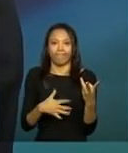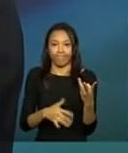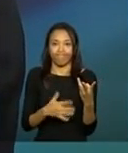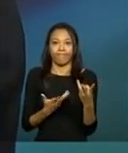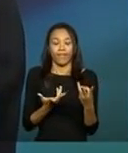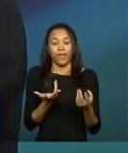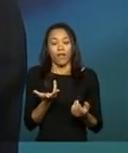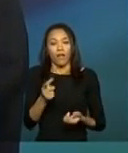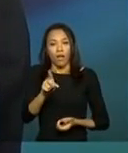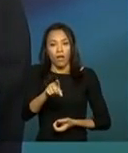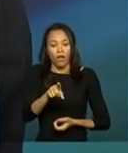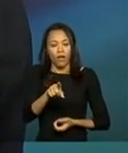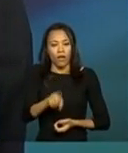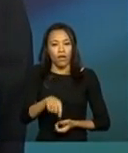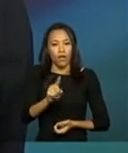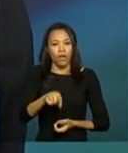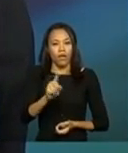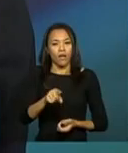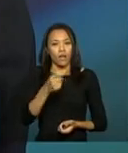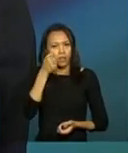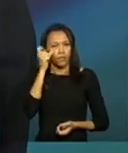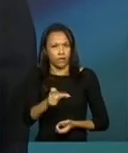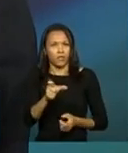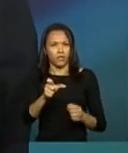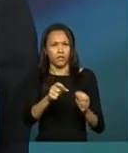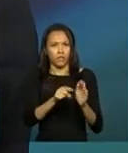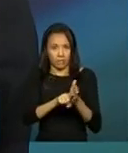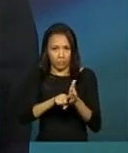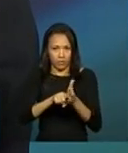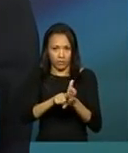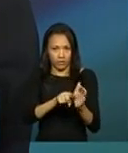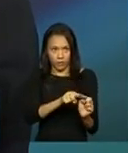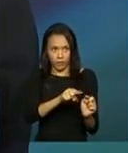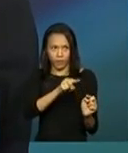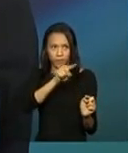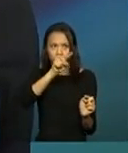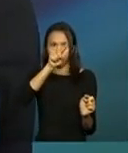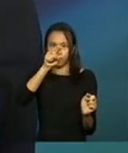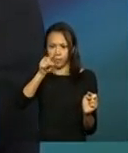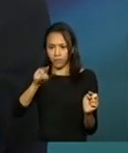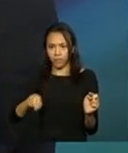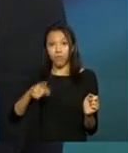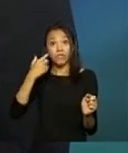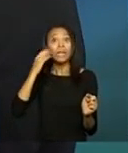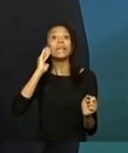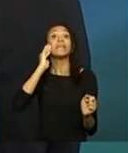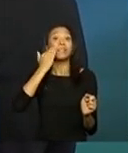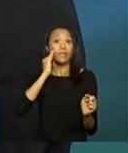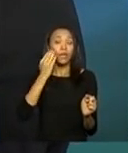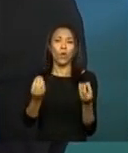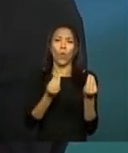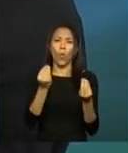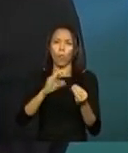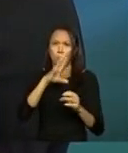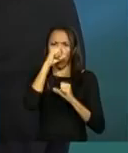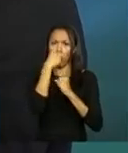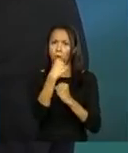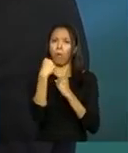Isso aqui é uma curva muito interessante para a gente conseguir começar a entender a força que o WhatsApp vai ter.